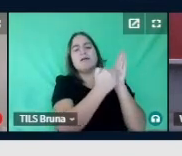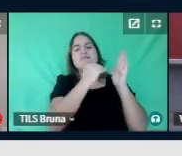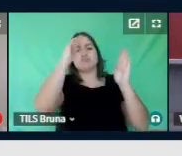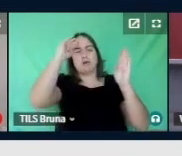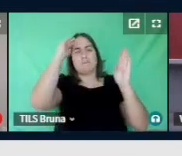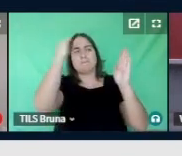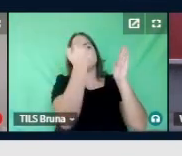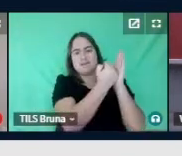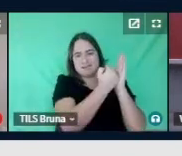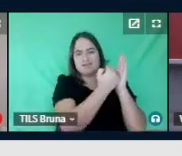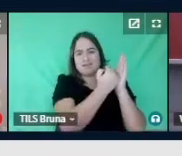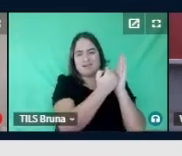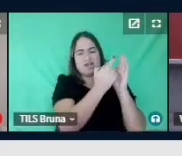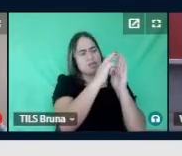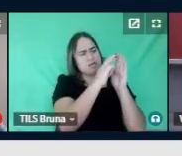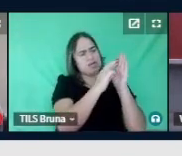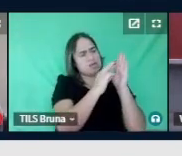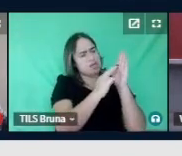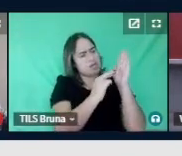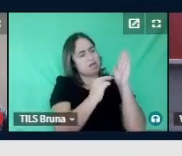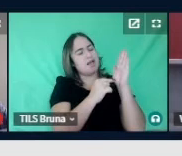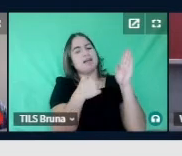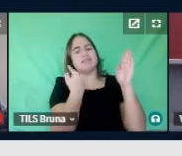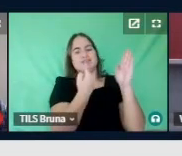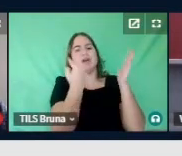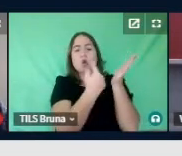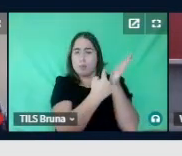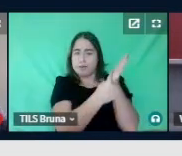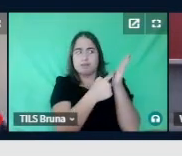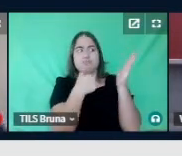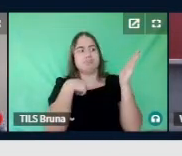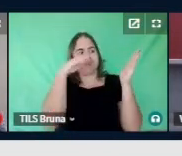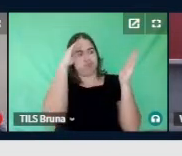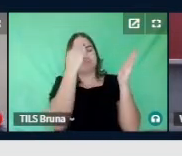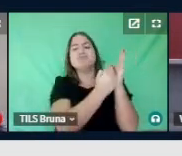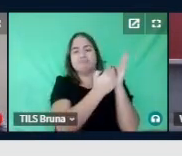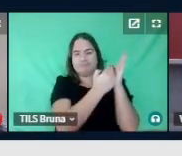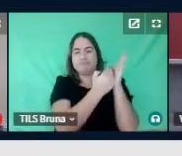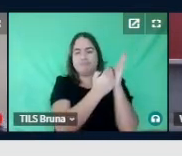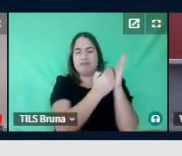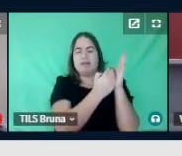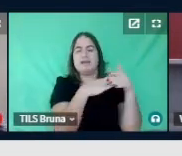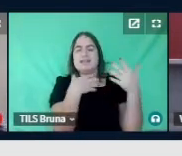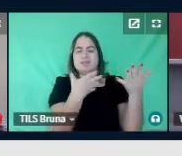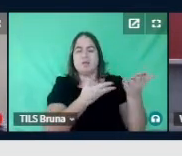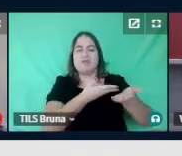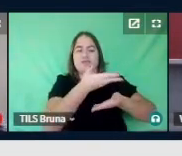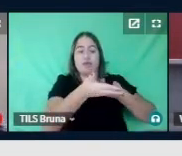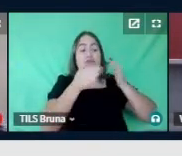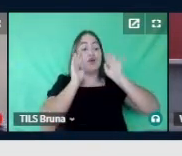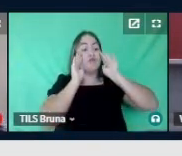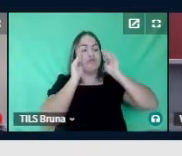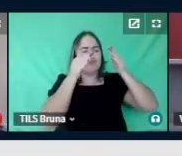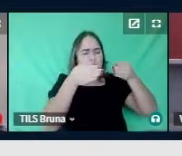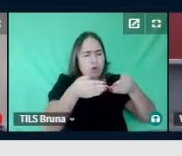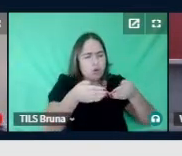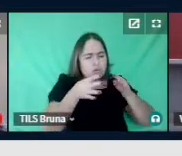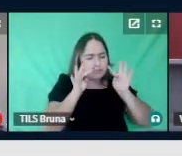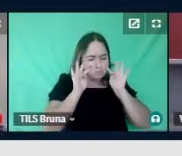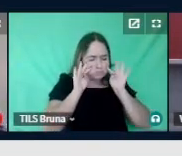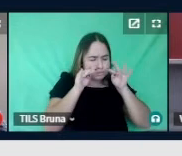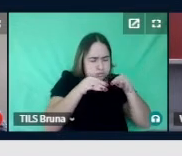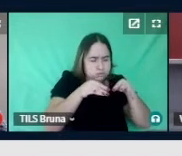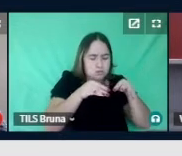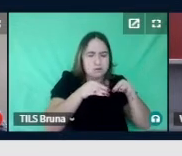do cumprimento de metas, estabelecer metas no cumprimento de tarefas. Então, ela envolve foco e atenção. Então,